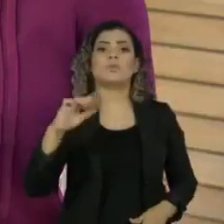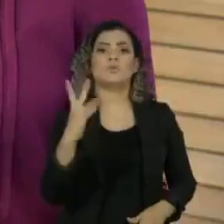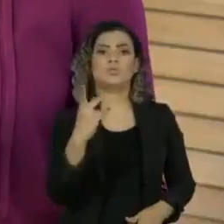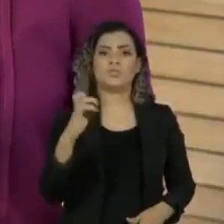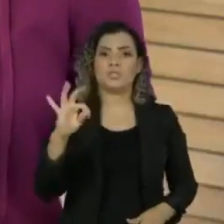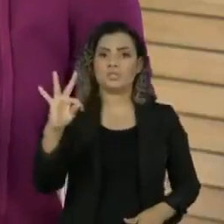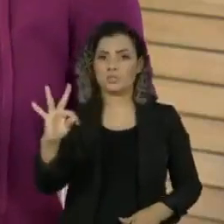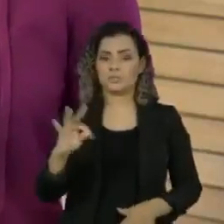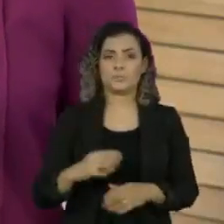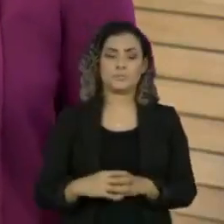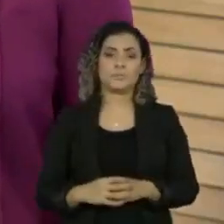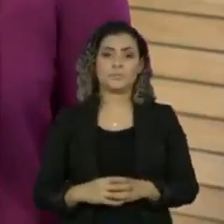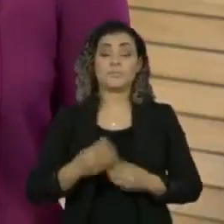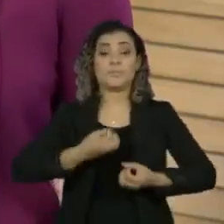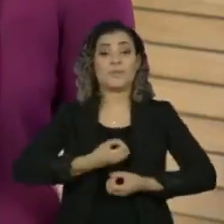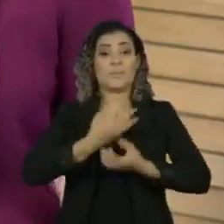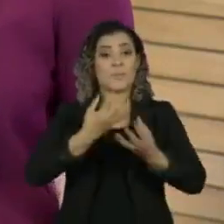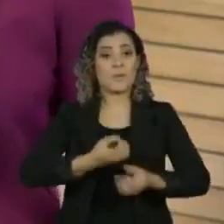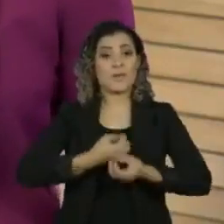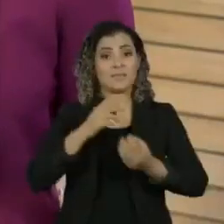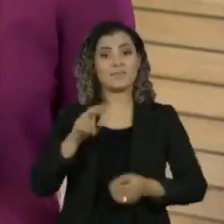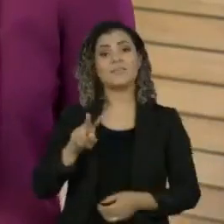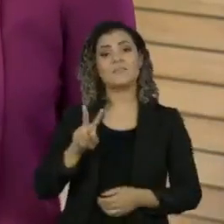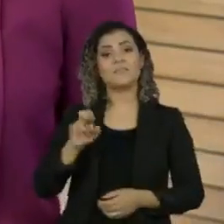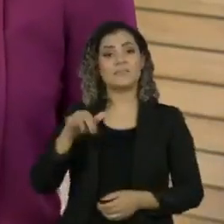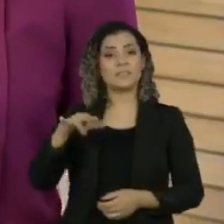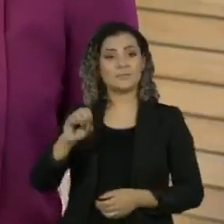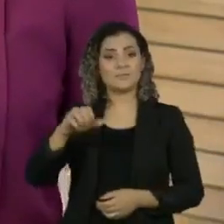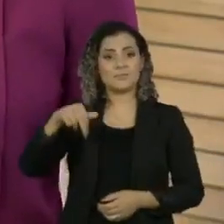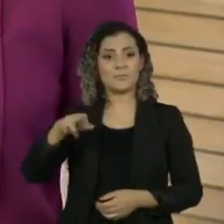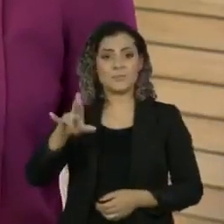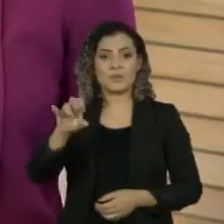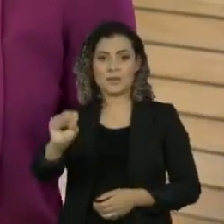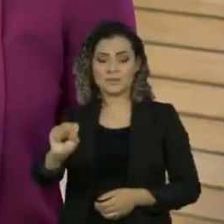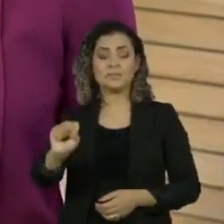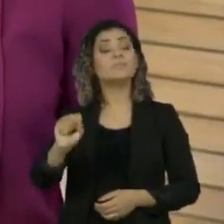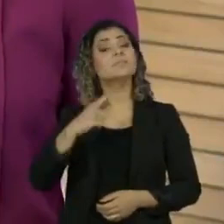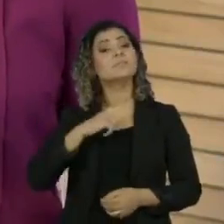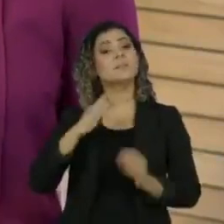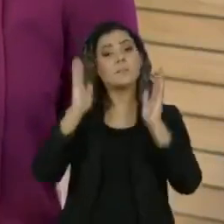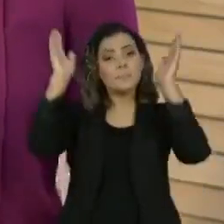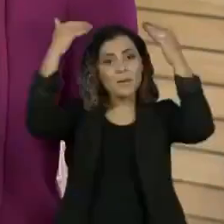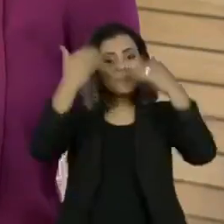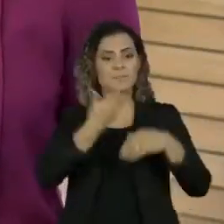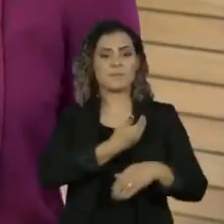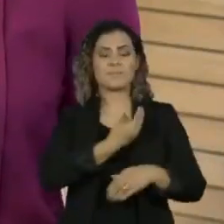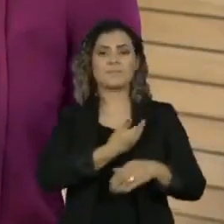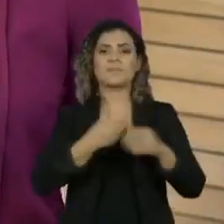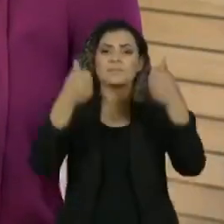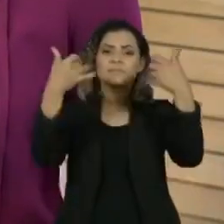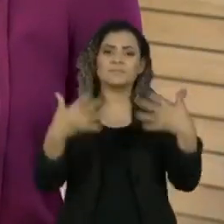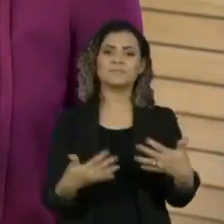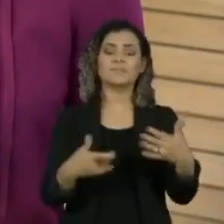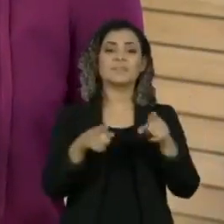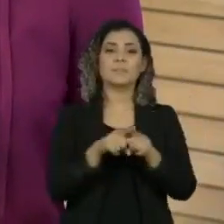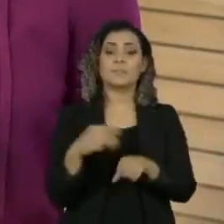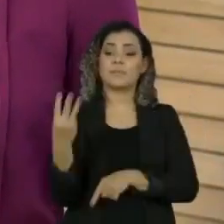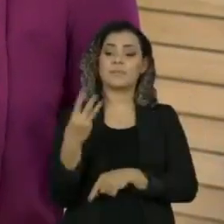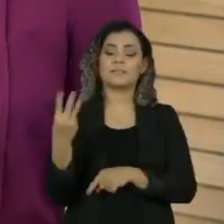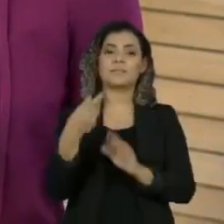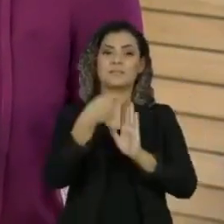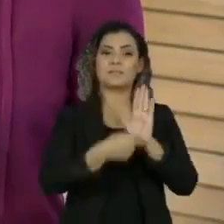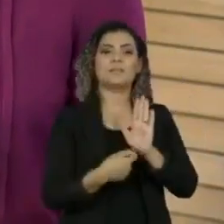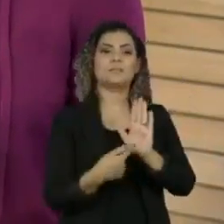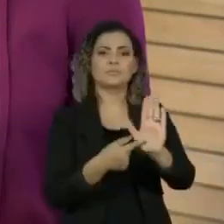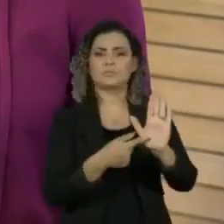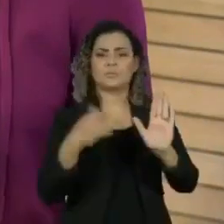O poeta e compositor Vinícius de Moraes é citado pelo Papa Francisco na sua terceira encíclica, o texto